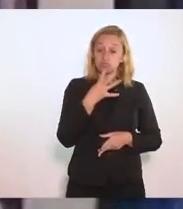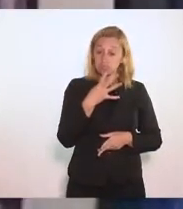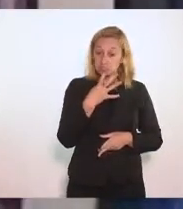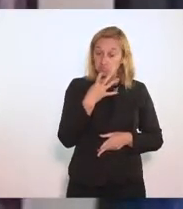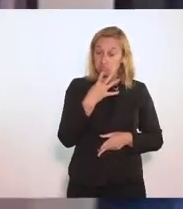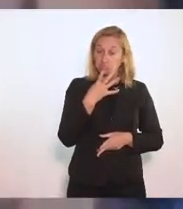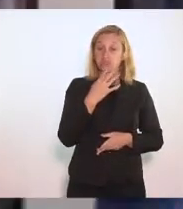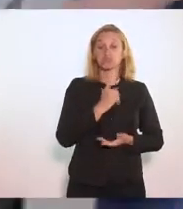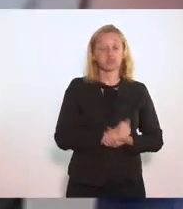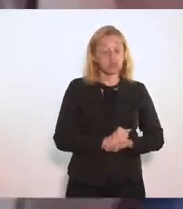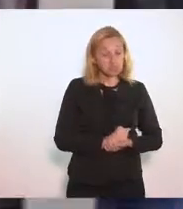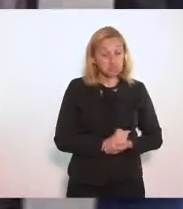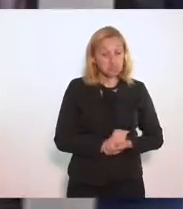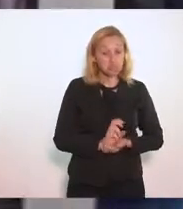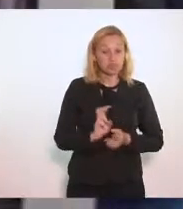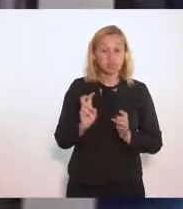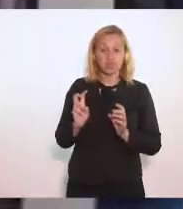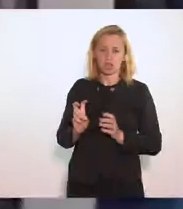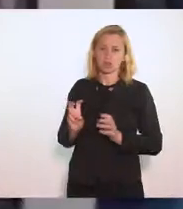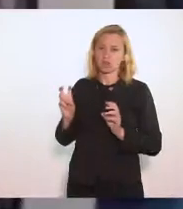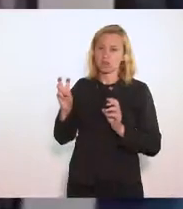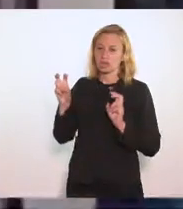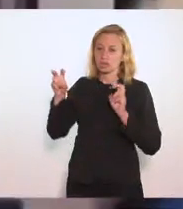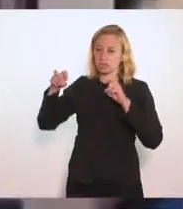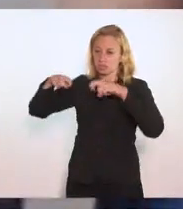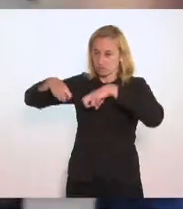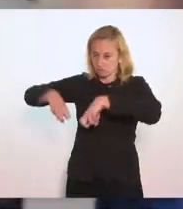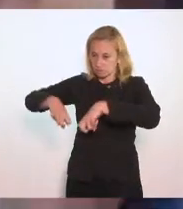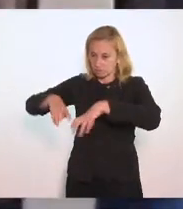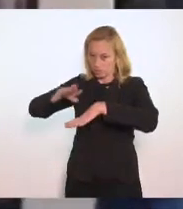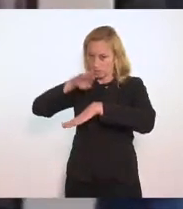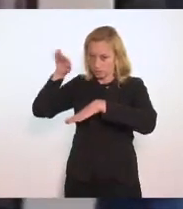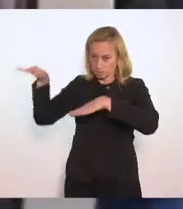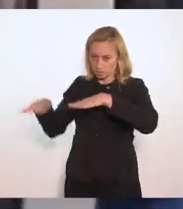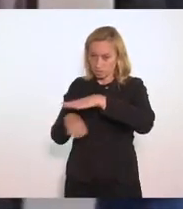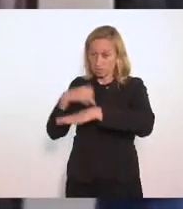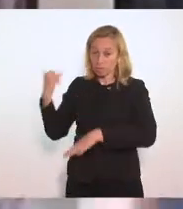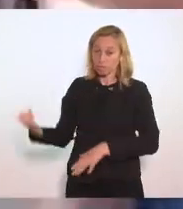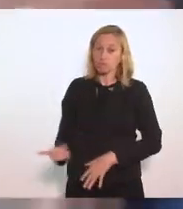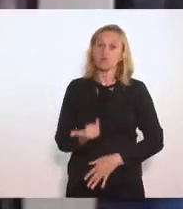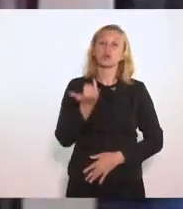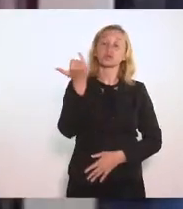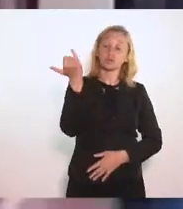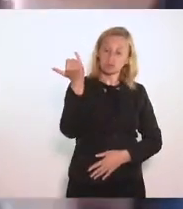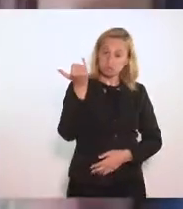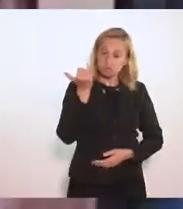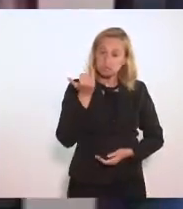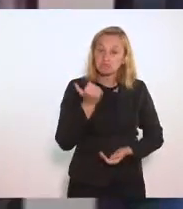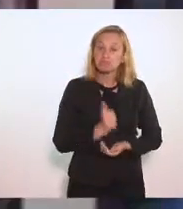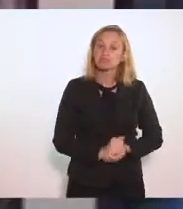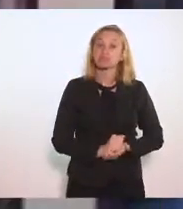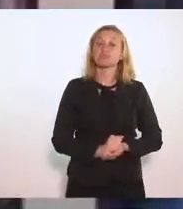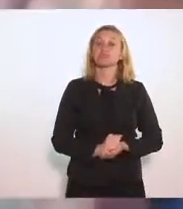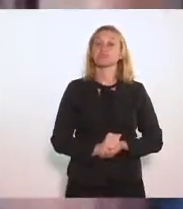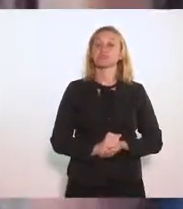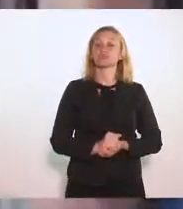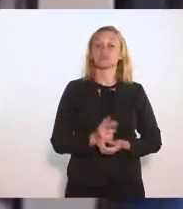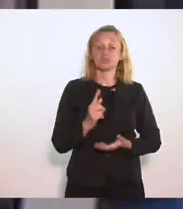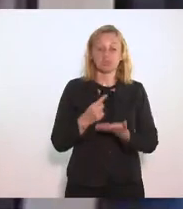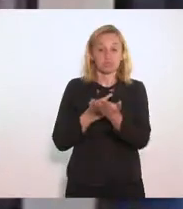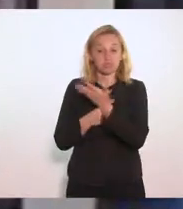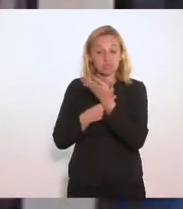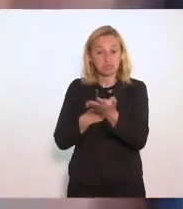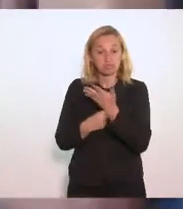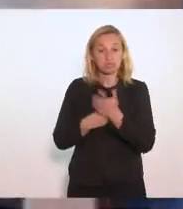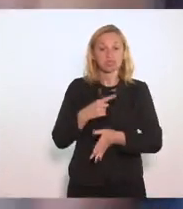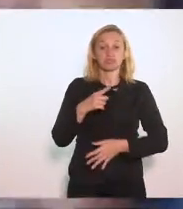reconhecer E se curvar A importância Que foi A contribuição Do